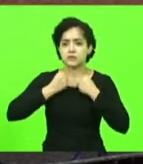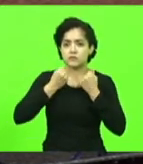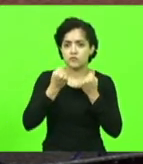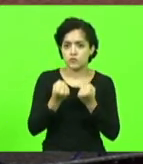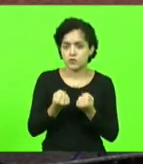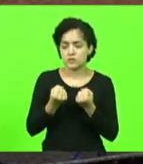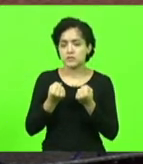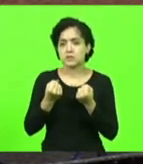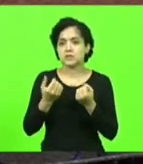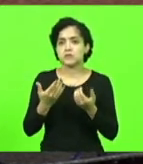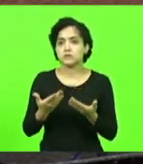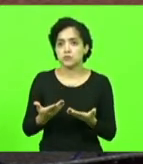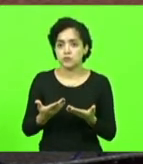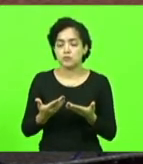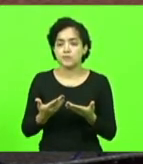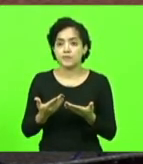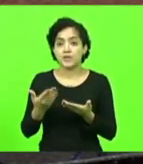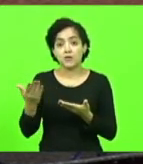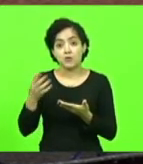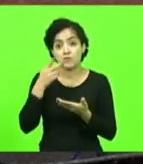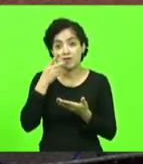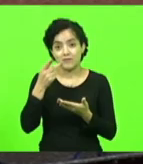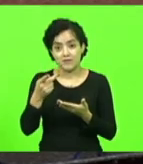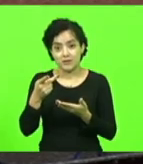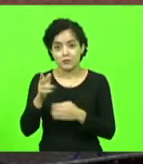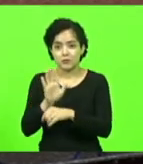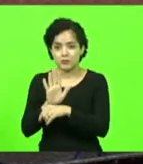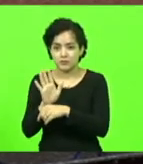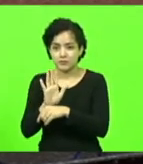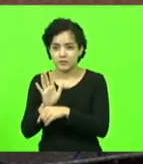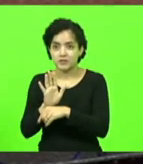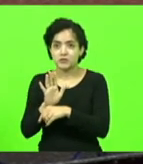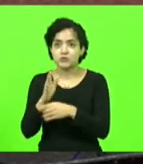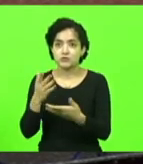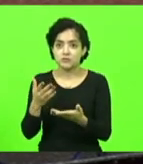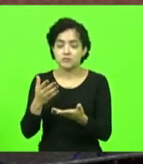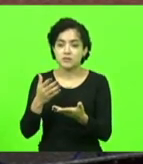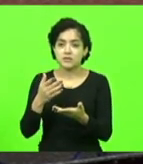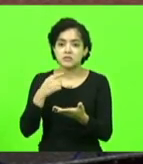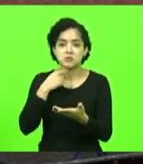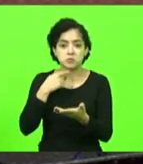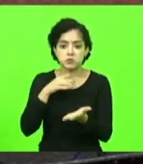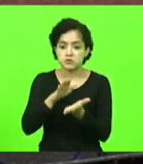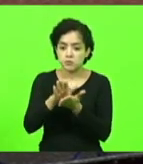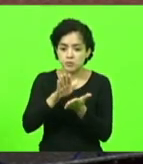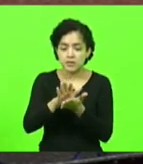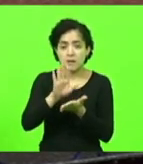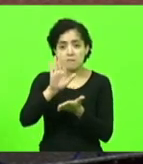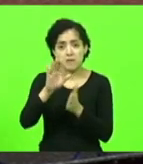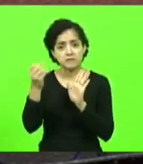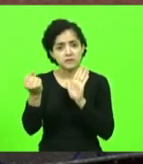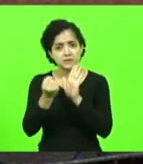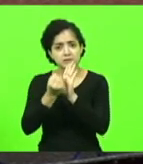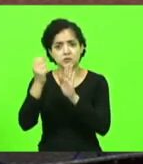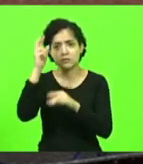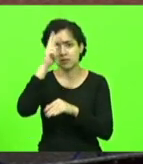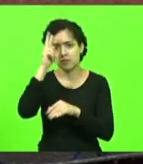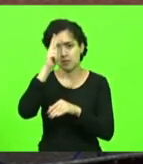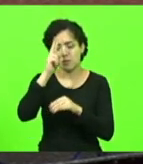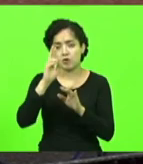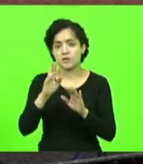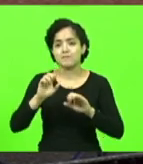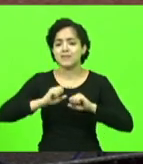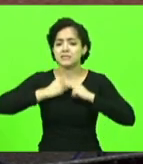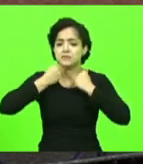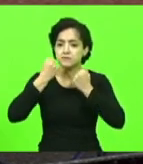dedicando e, como ela disse, se ela não conseguir publicar, pelo menos fica registrada a memória, na memória, mas nós temos que fazer todo o